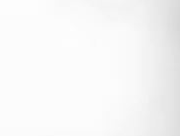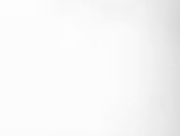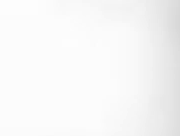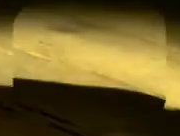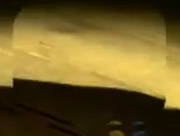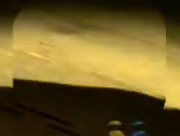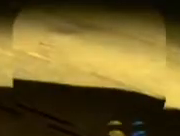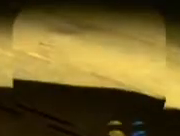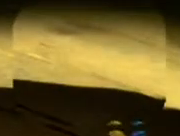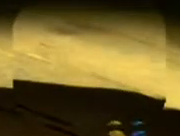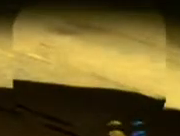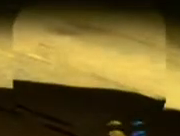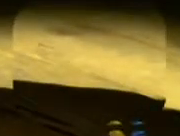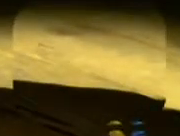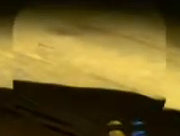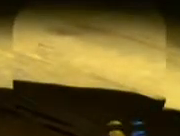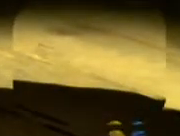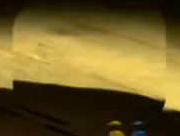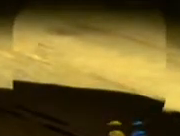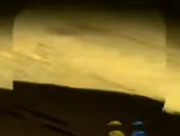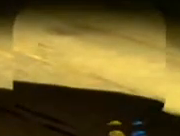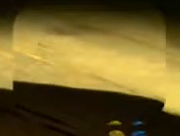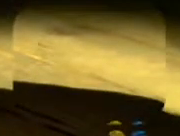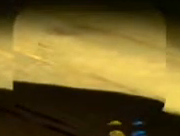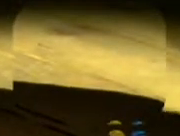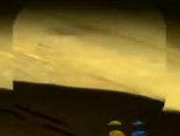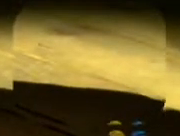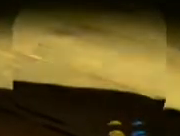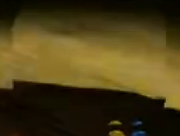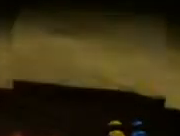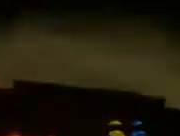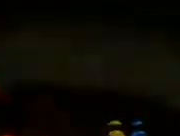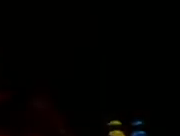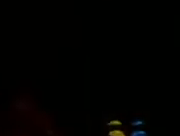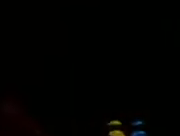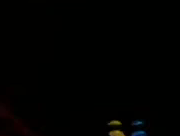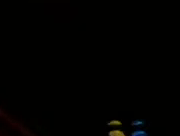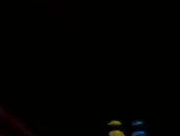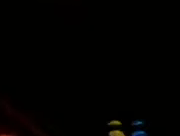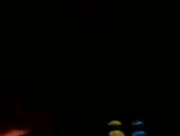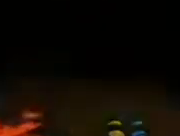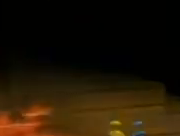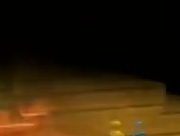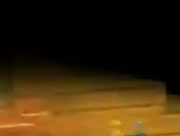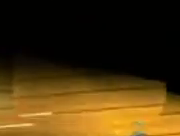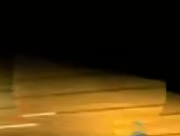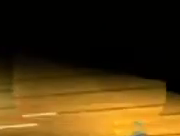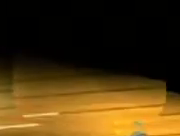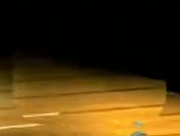De amor e de esperança, Moreno,